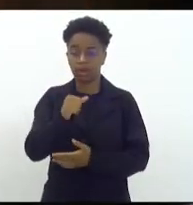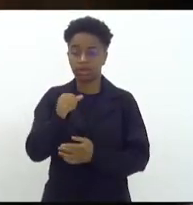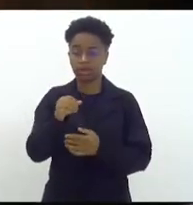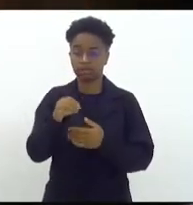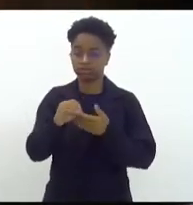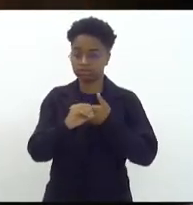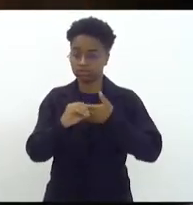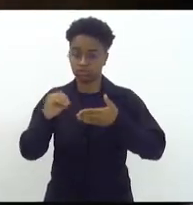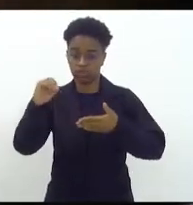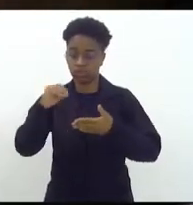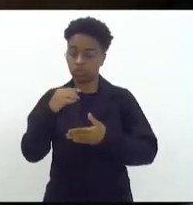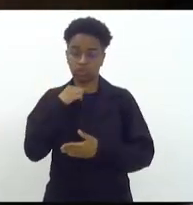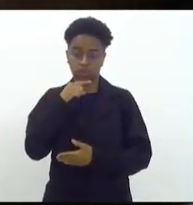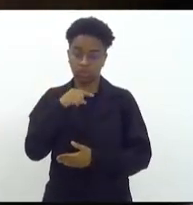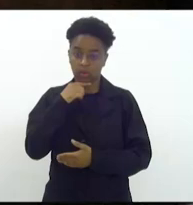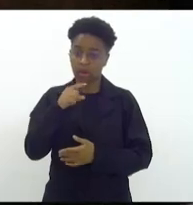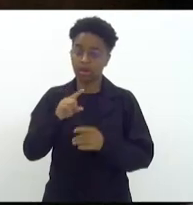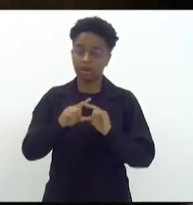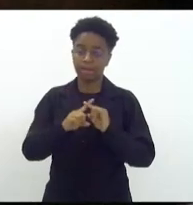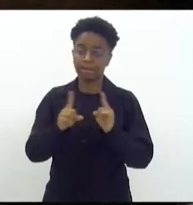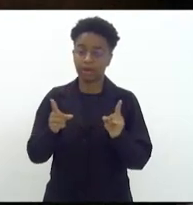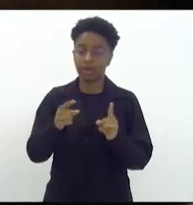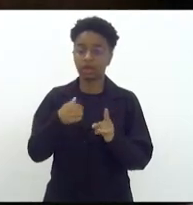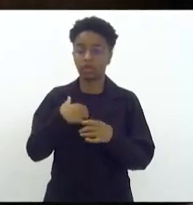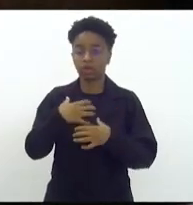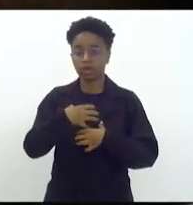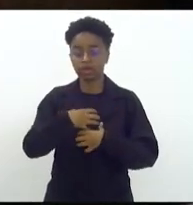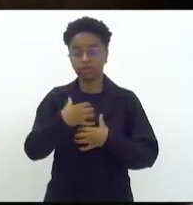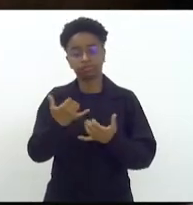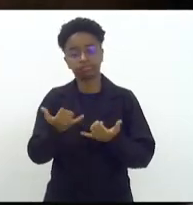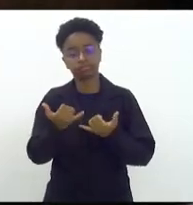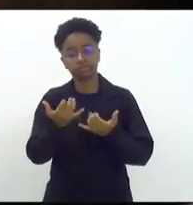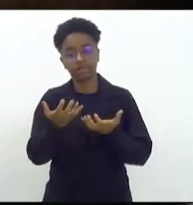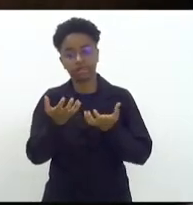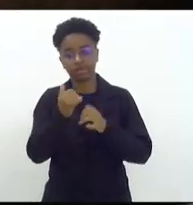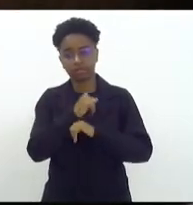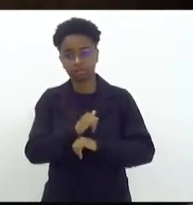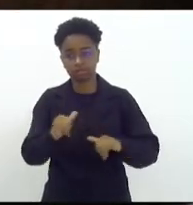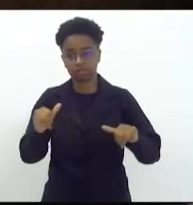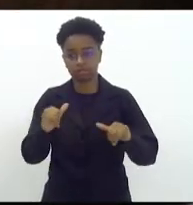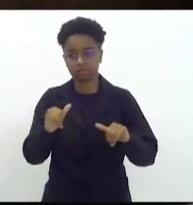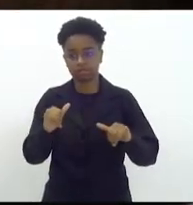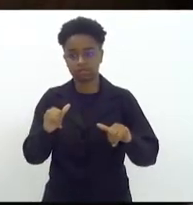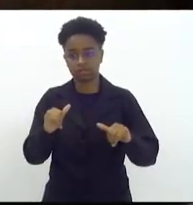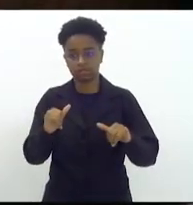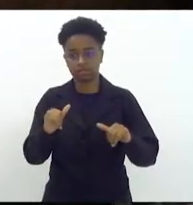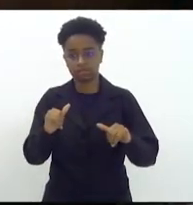Mas eu quero sensibilizar aqui o governador do Boa tarde, presidente.